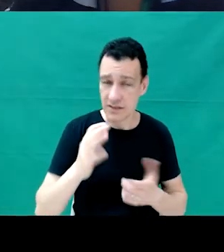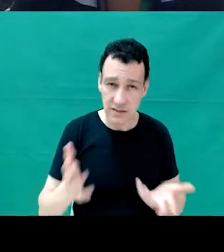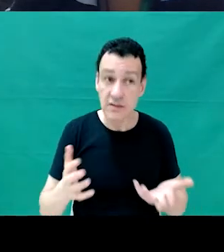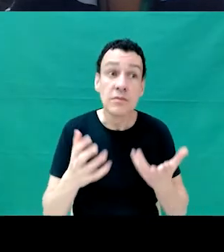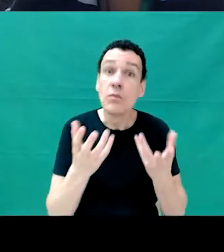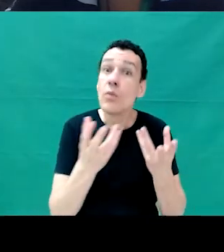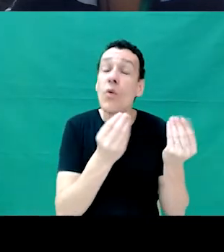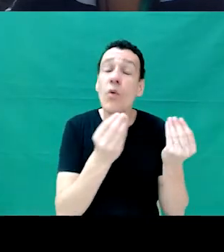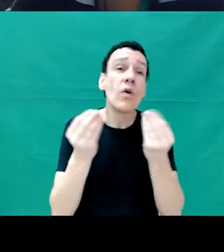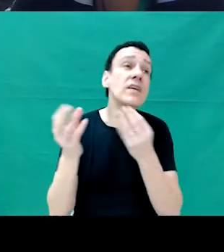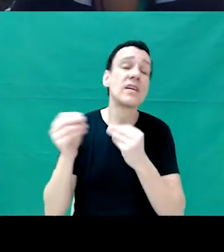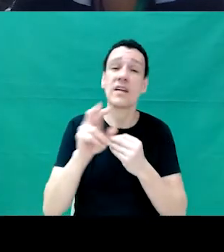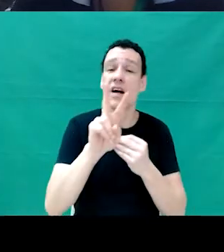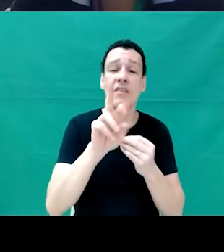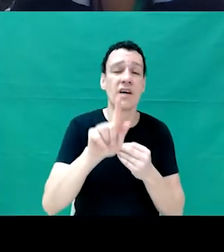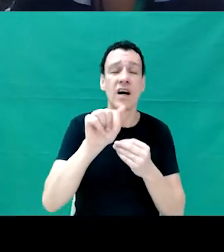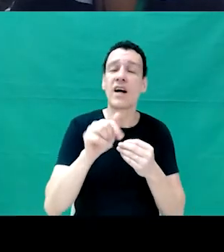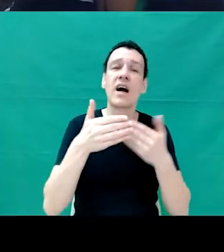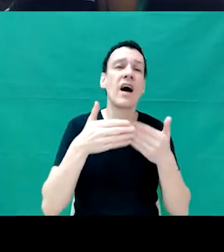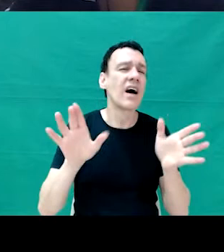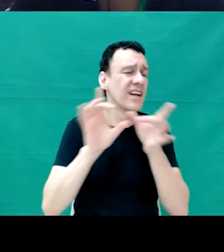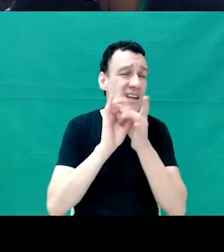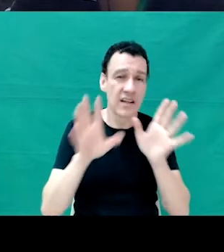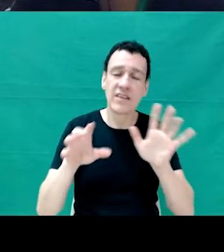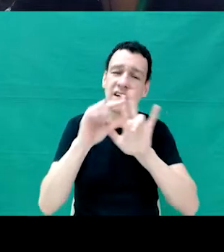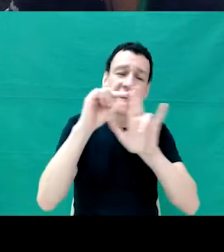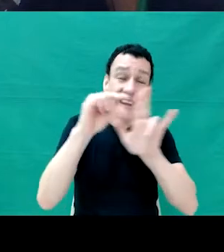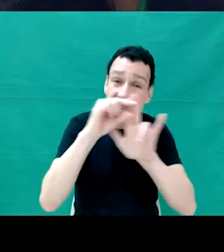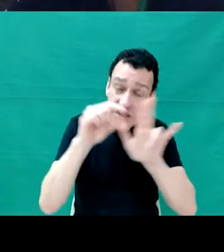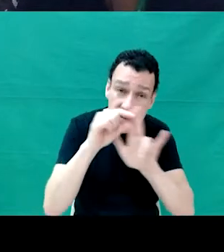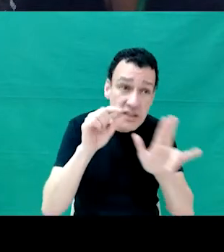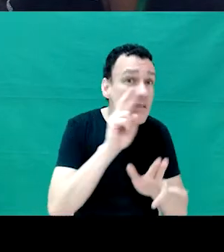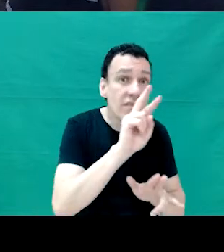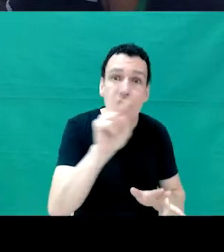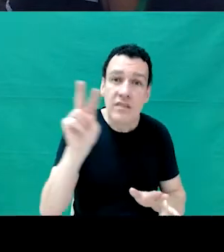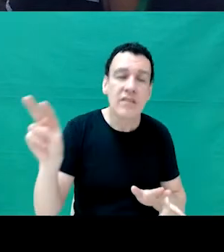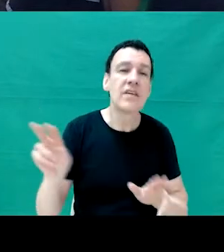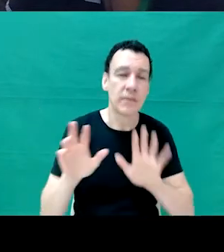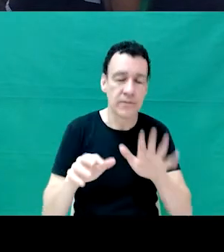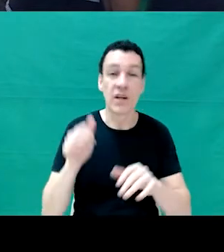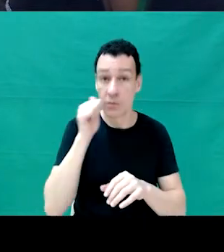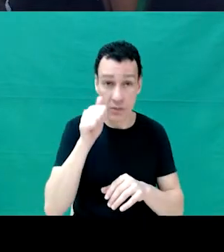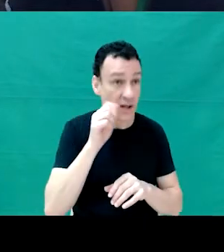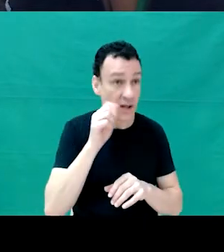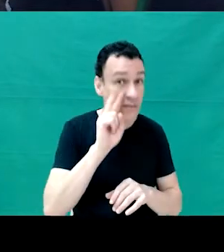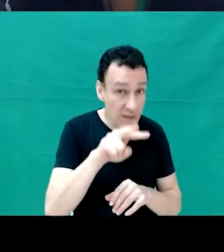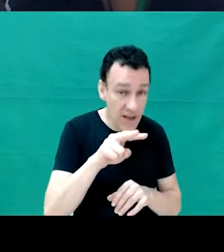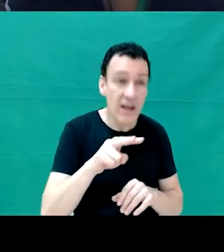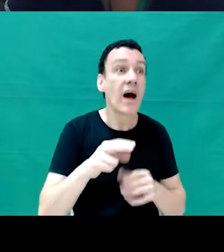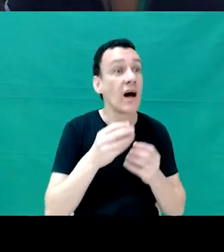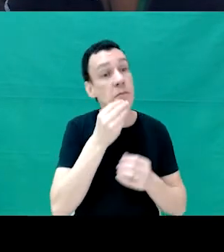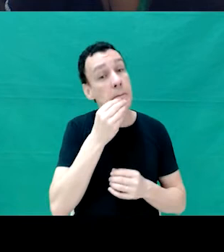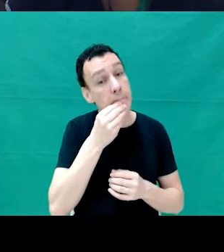vagas que, por exemplo, são acessadas no LinkedIn, e as mulheres veem os requisitos lá das vagas, e